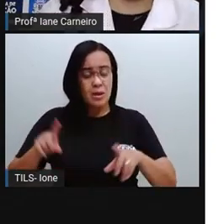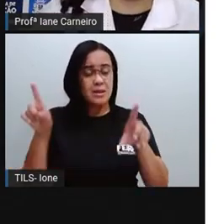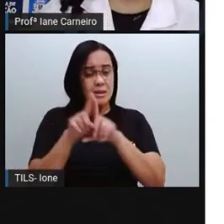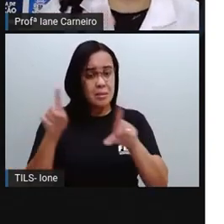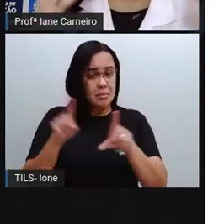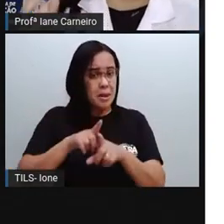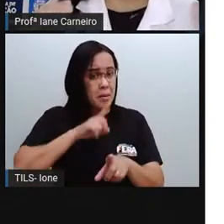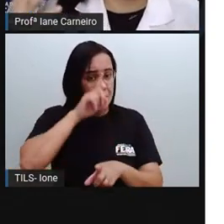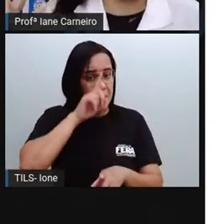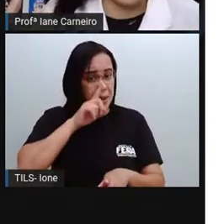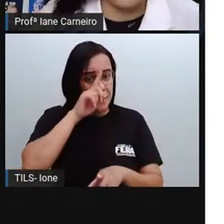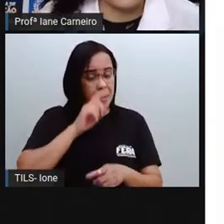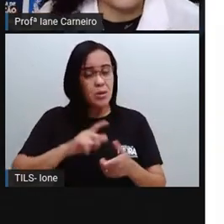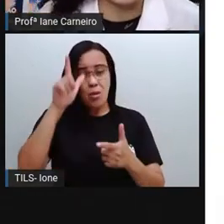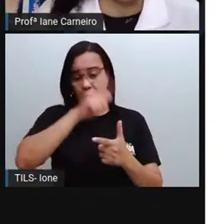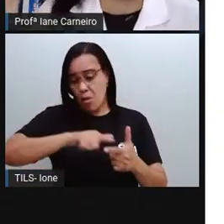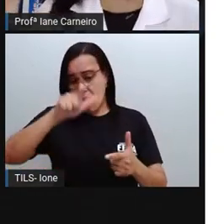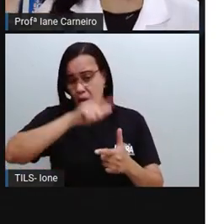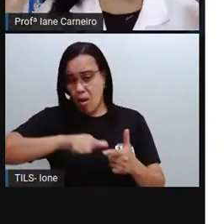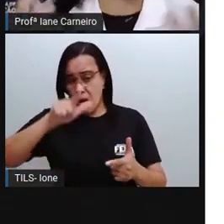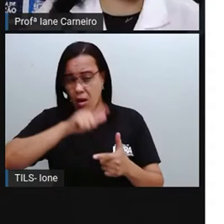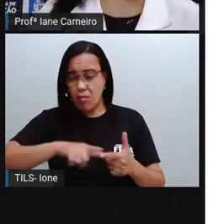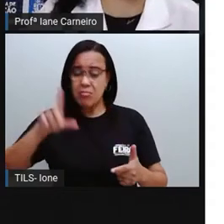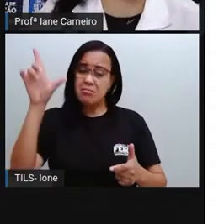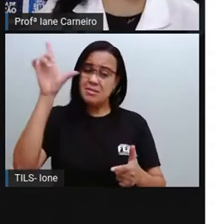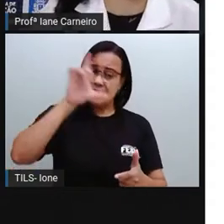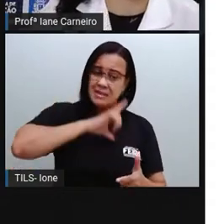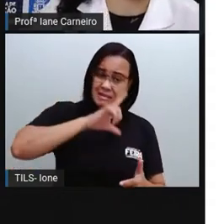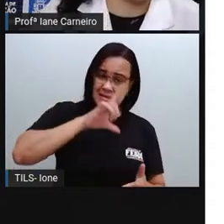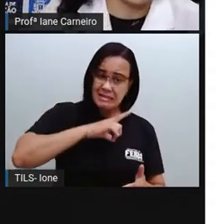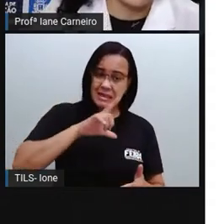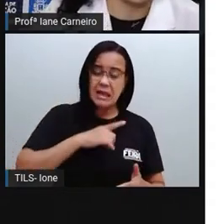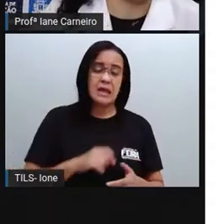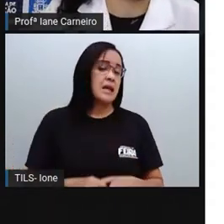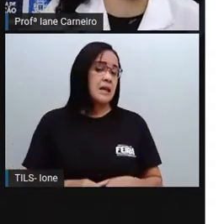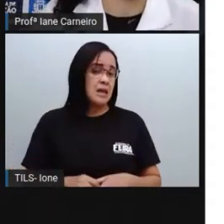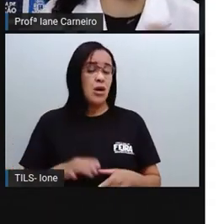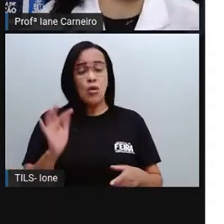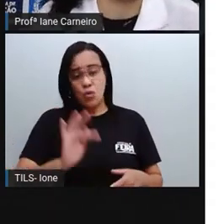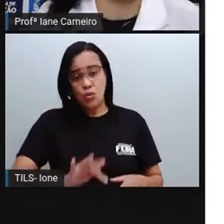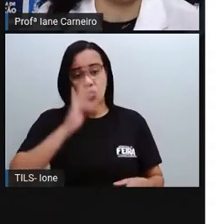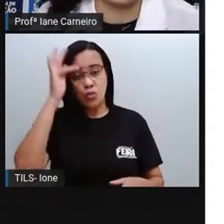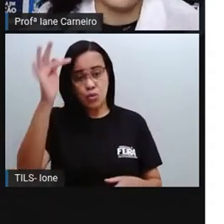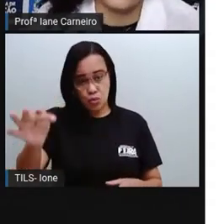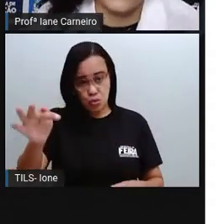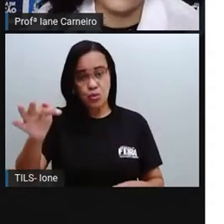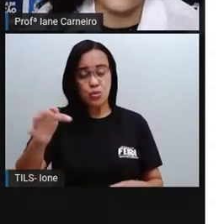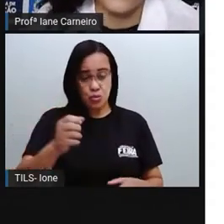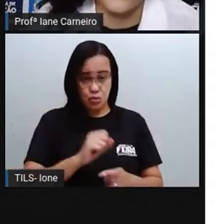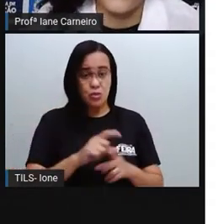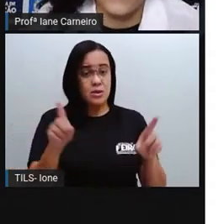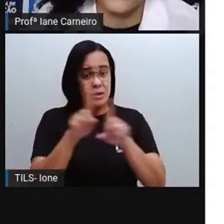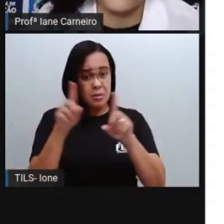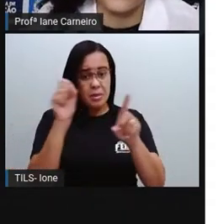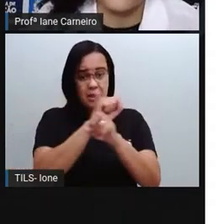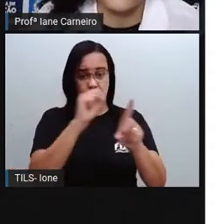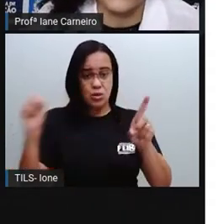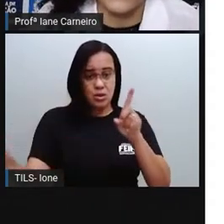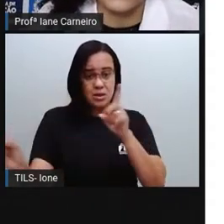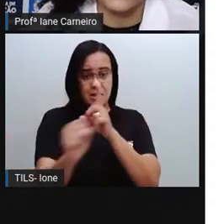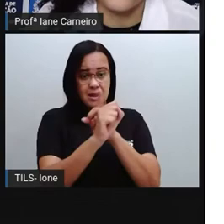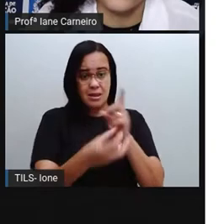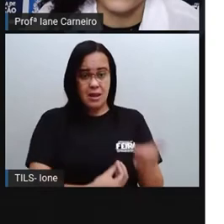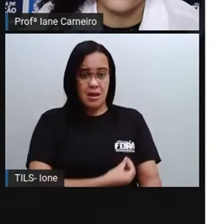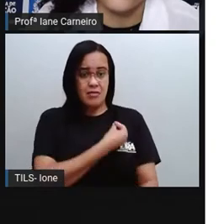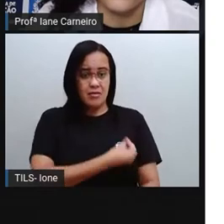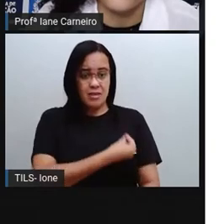que a PRO já falou, quais são os outros problemas que o plástico pode provocar em nossa sociedade, tá bom? A PRO vai voltar